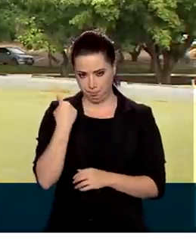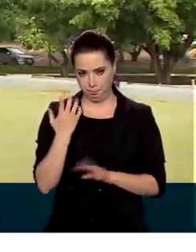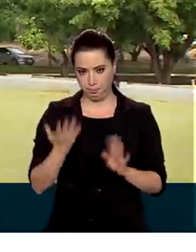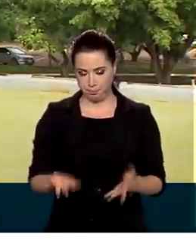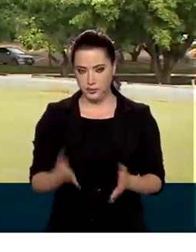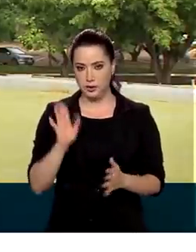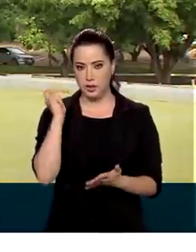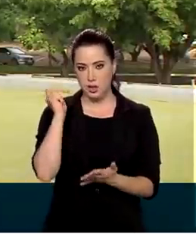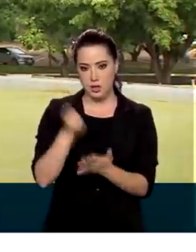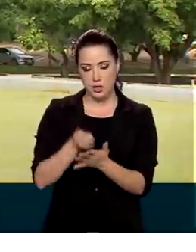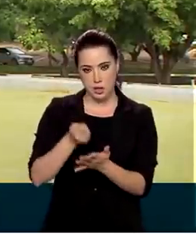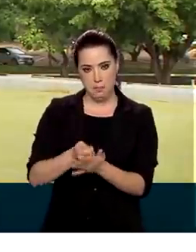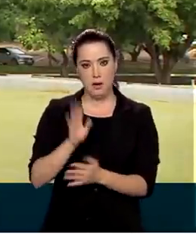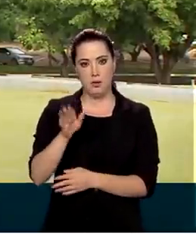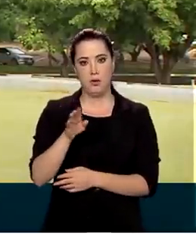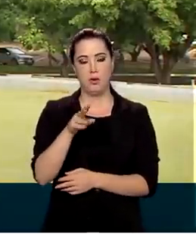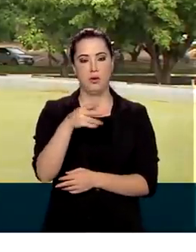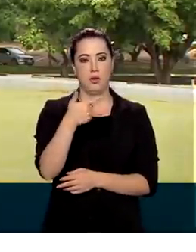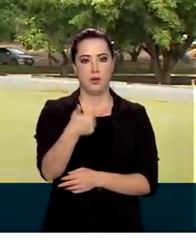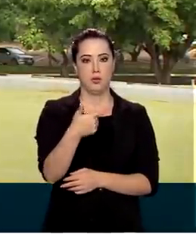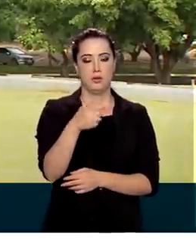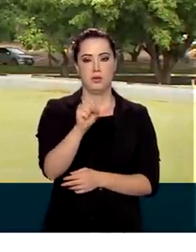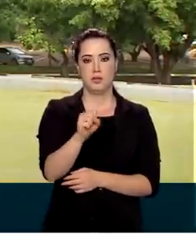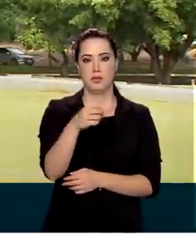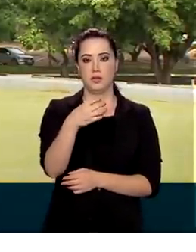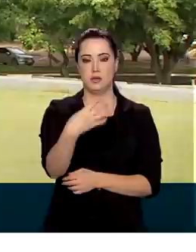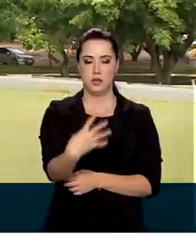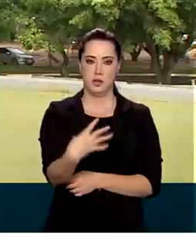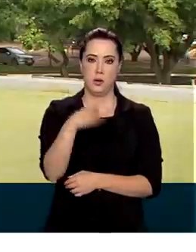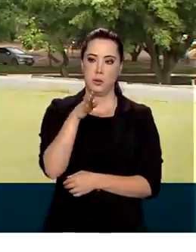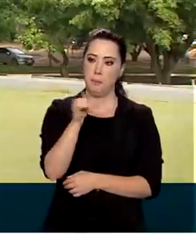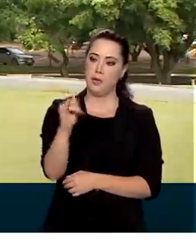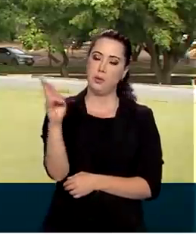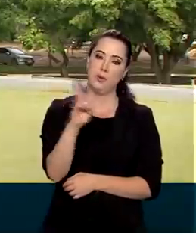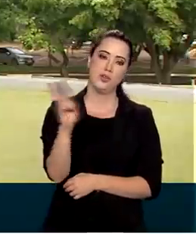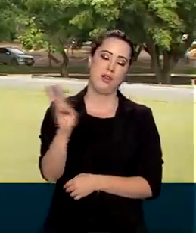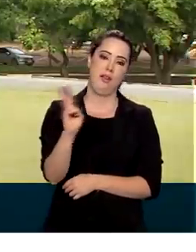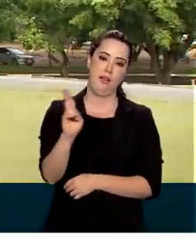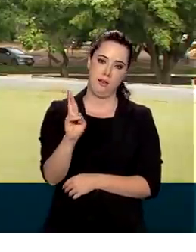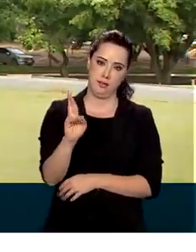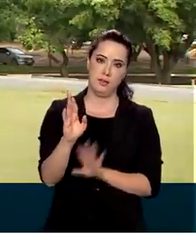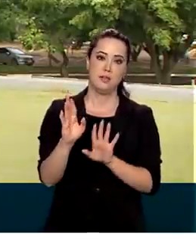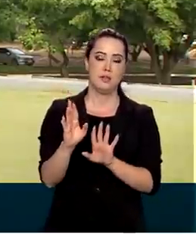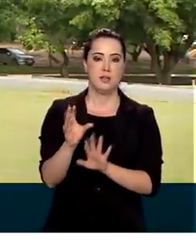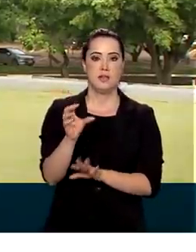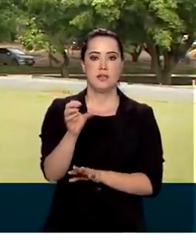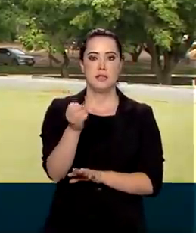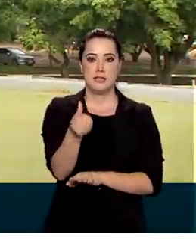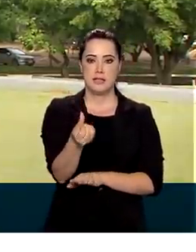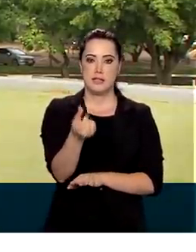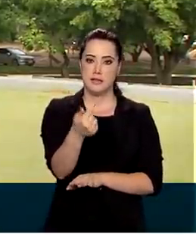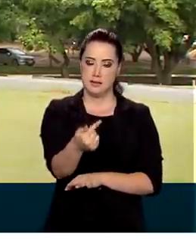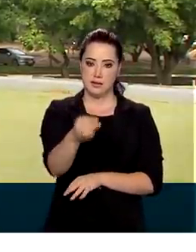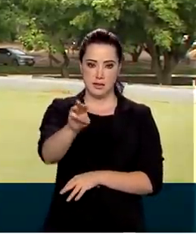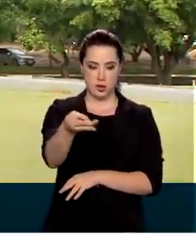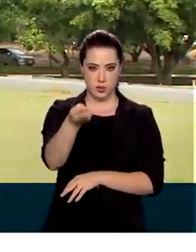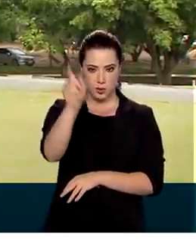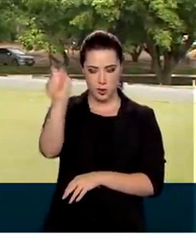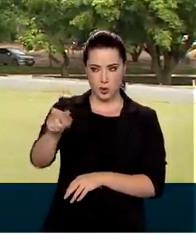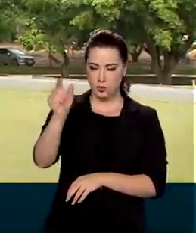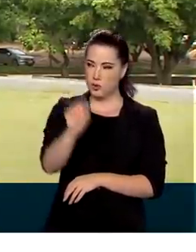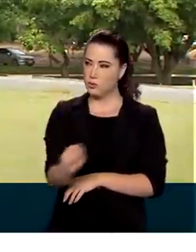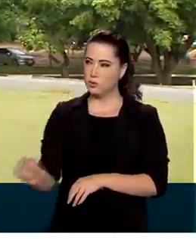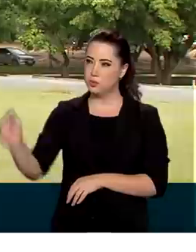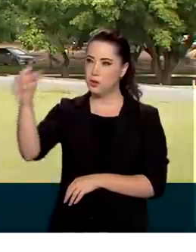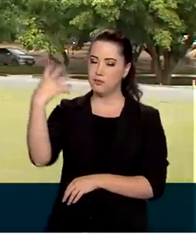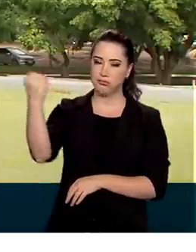284 bilhões de reais de auxílio emergencial para 67 milhões e 900 mil